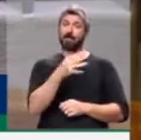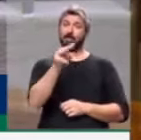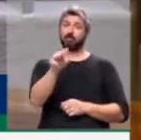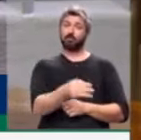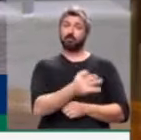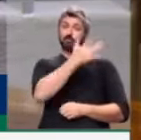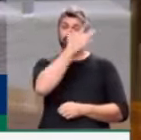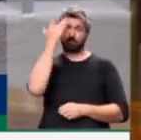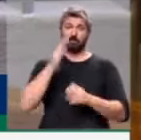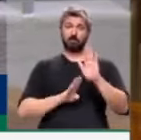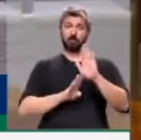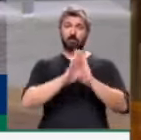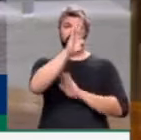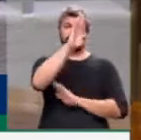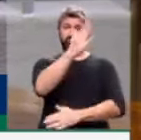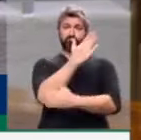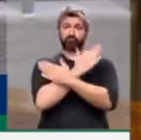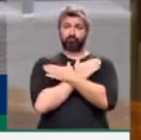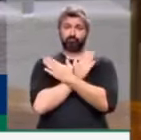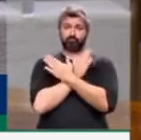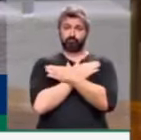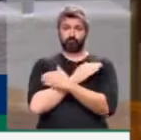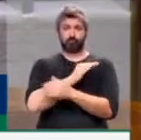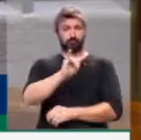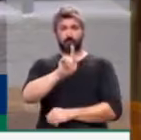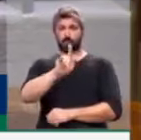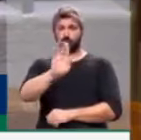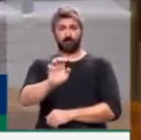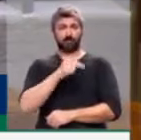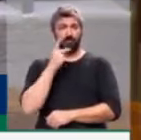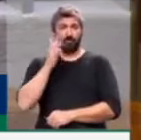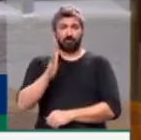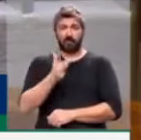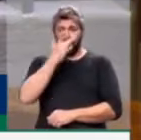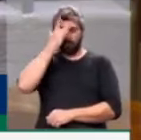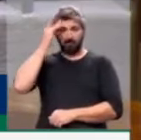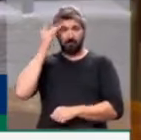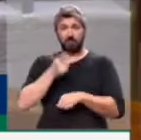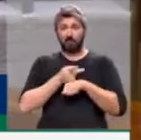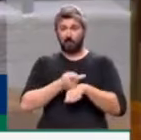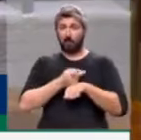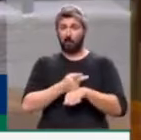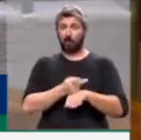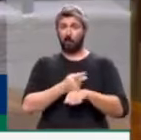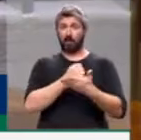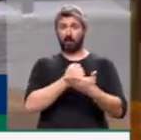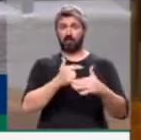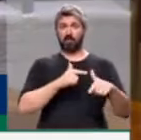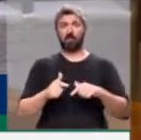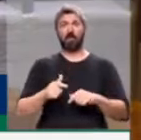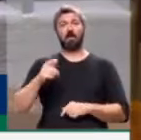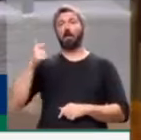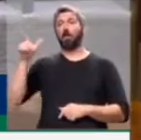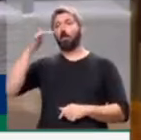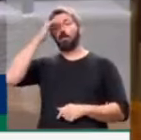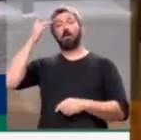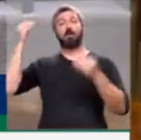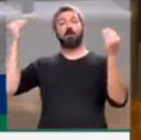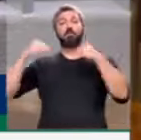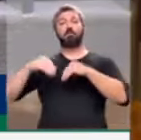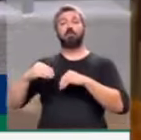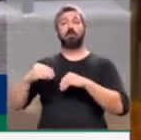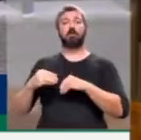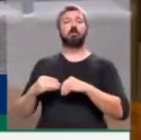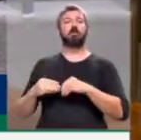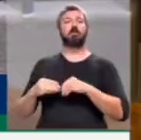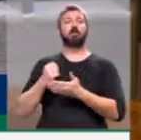milhões de desempregados. O registro do IBGE, só das pessoas que procuram emprego, fora os desalentados, que já nem procuram